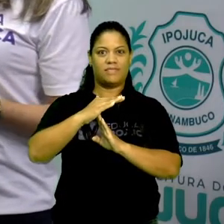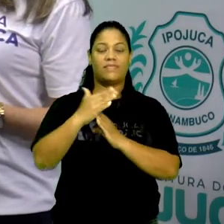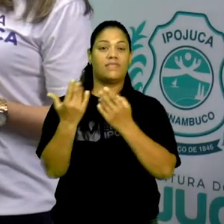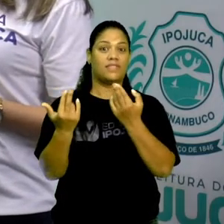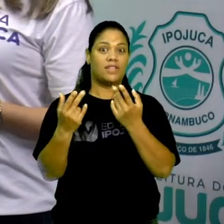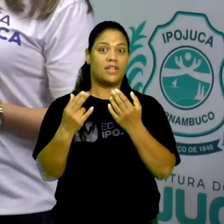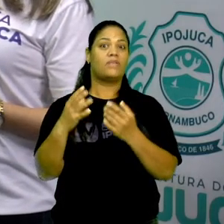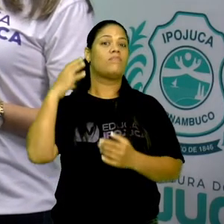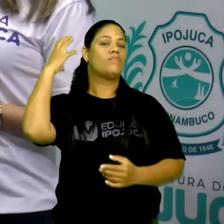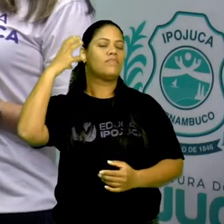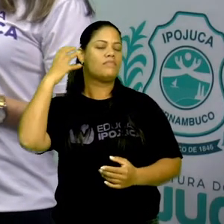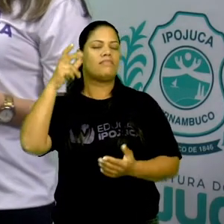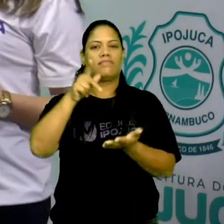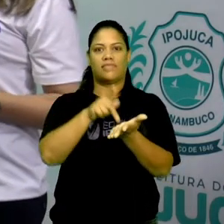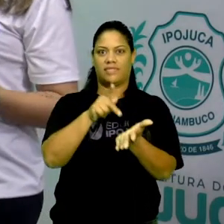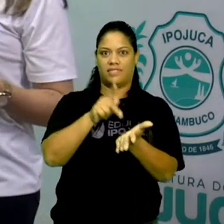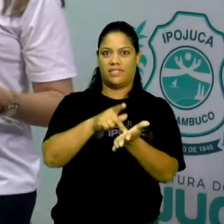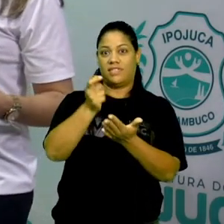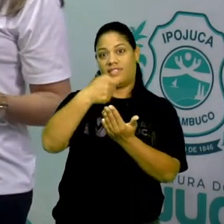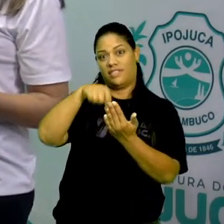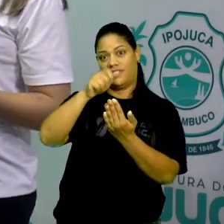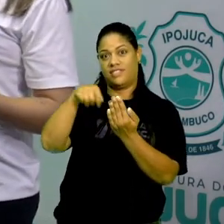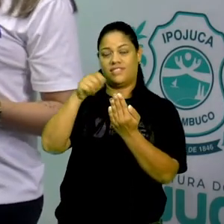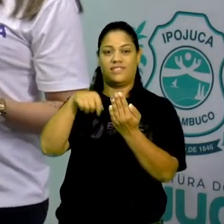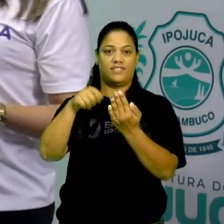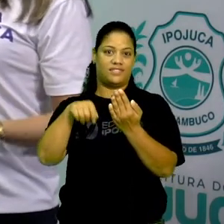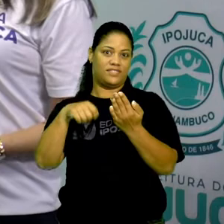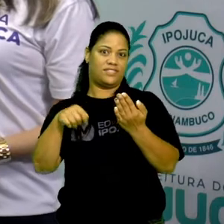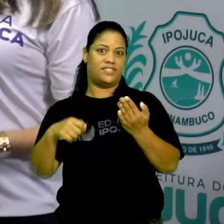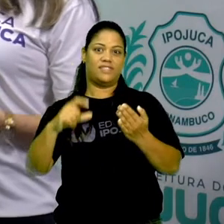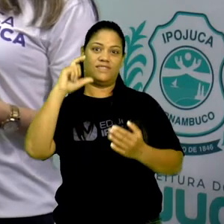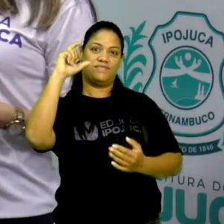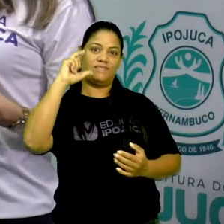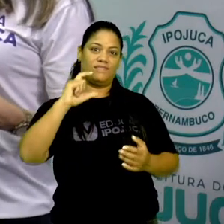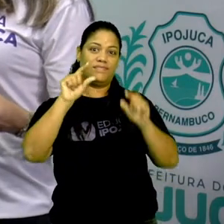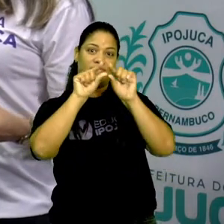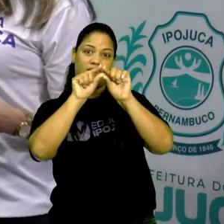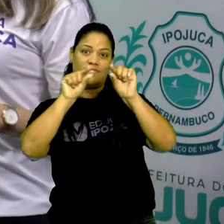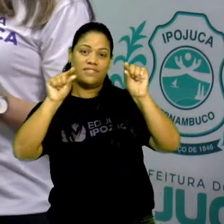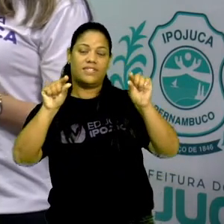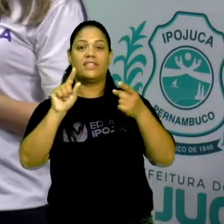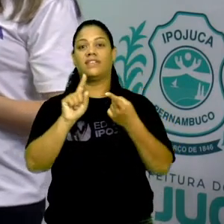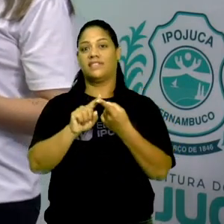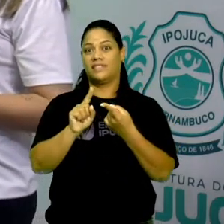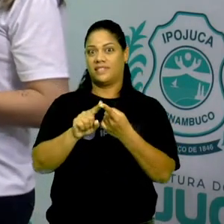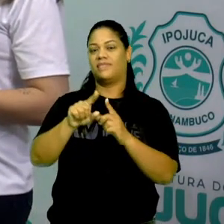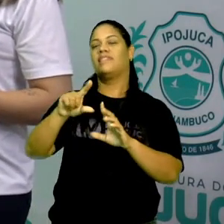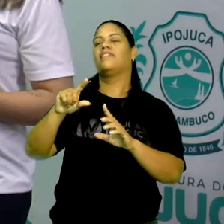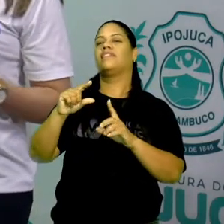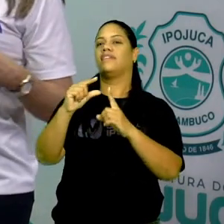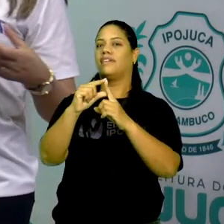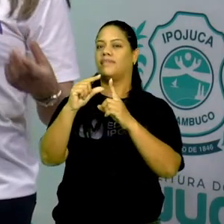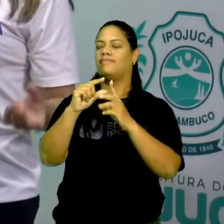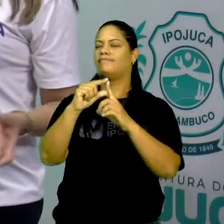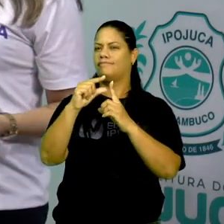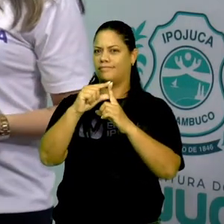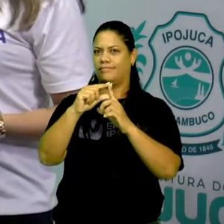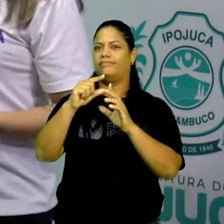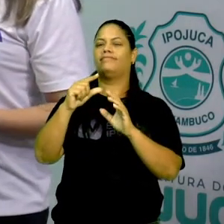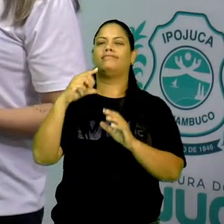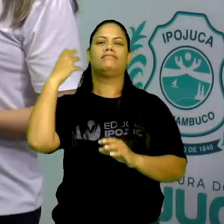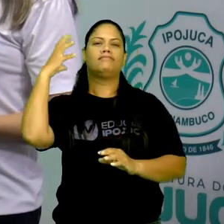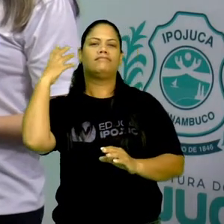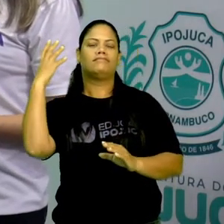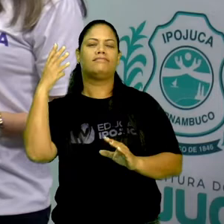estrofes da música original. Escreva sua paródia em versos e estrofes, assim como a letra da música original. Lembre-se de colocar um